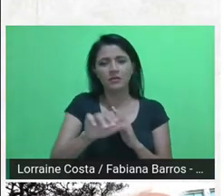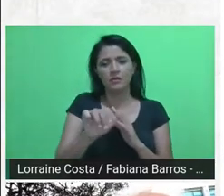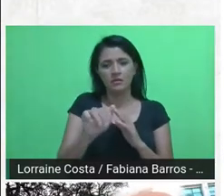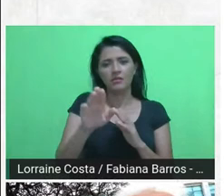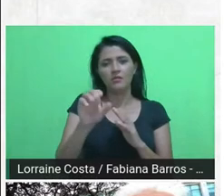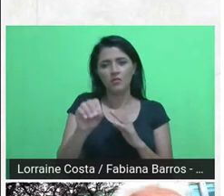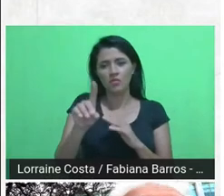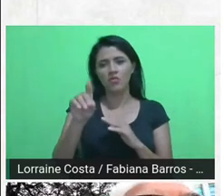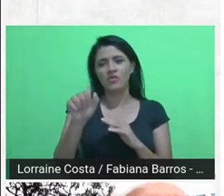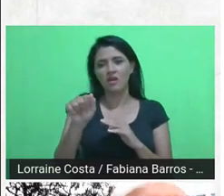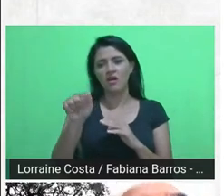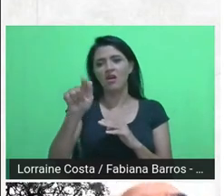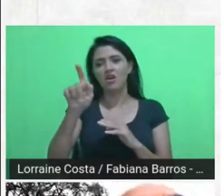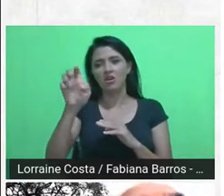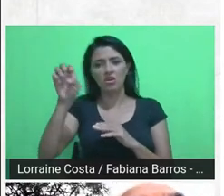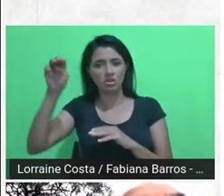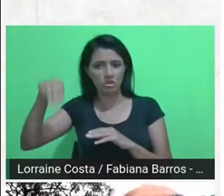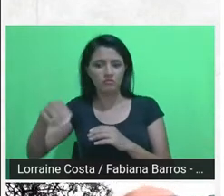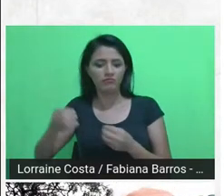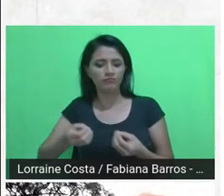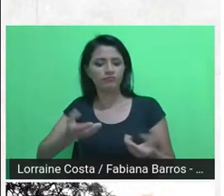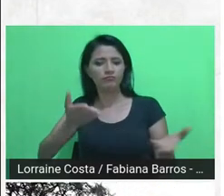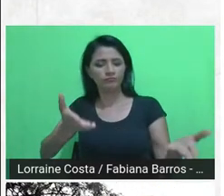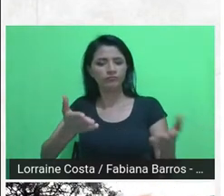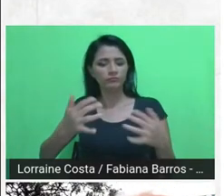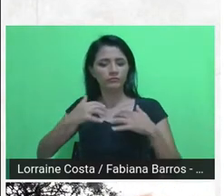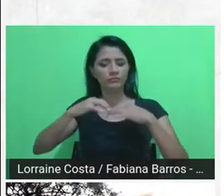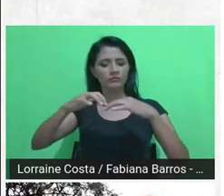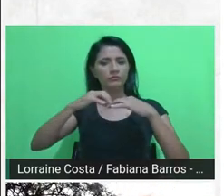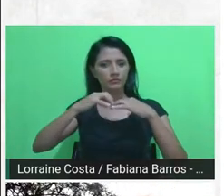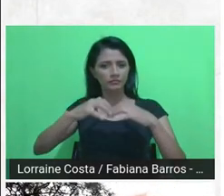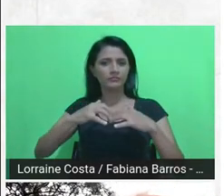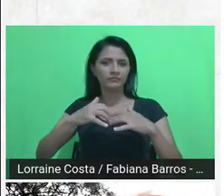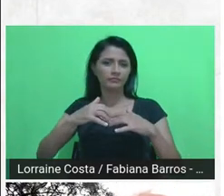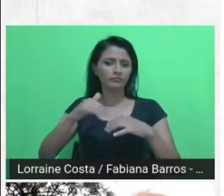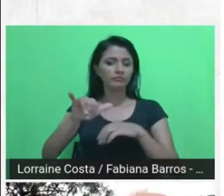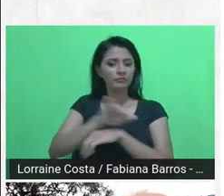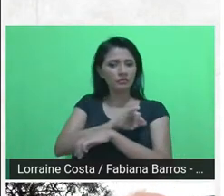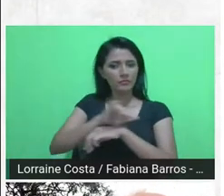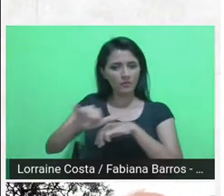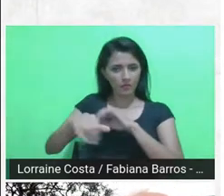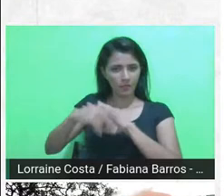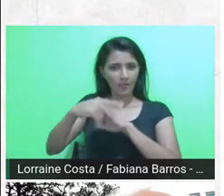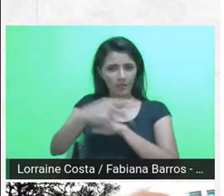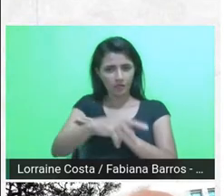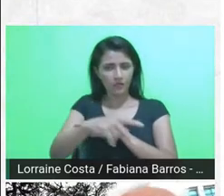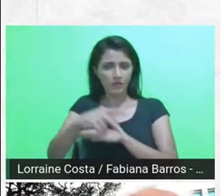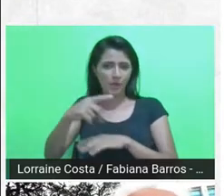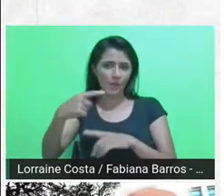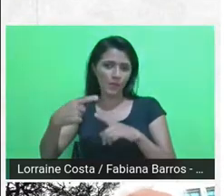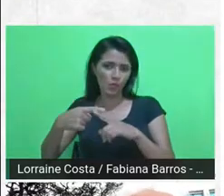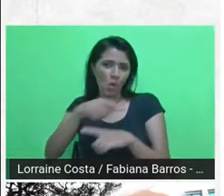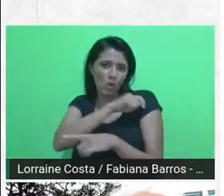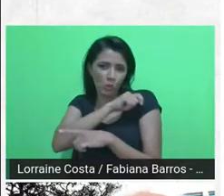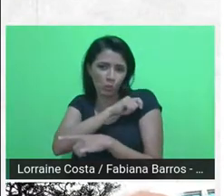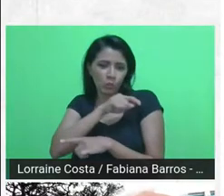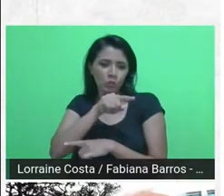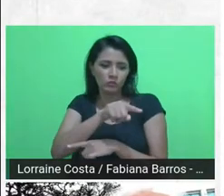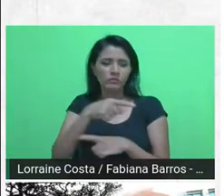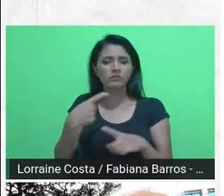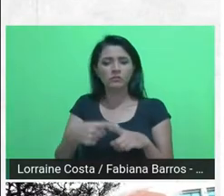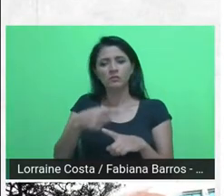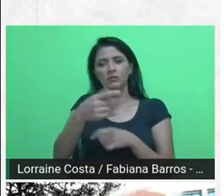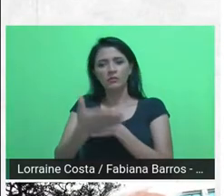promove a reflexão estratégica dos alunos, porque ela se baseia em teorias de